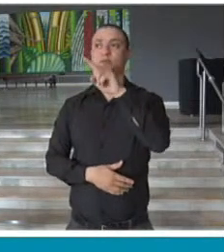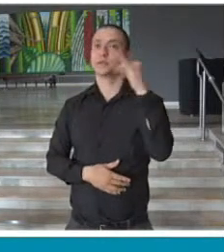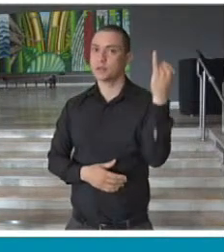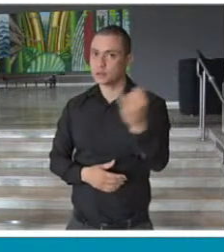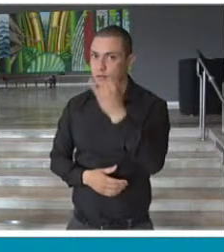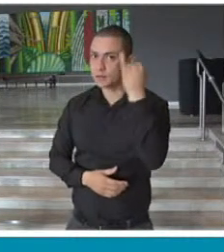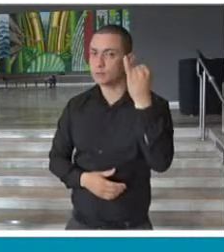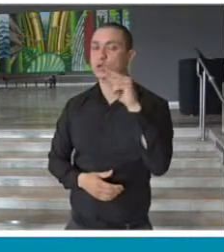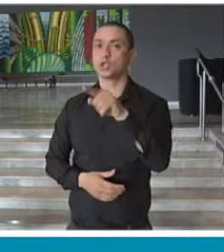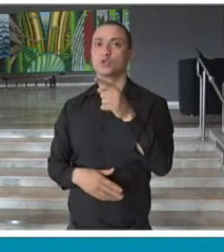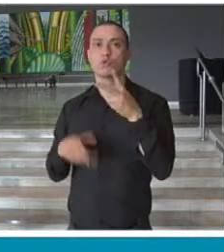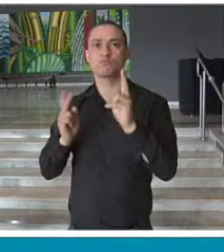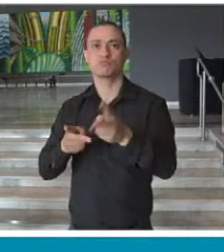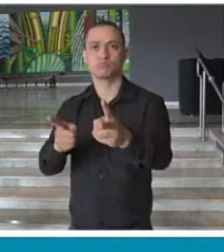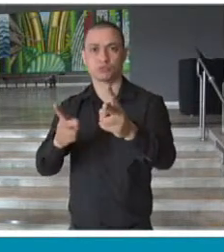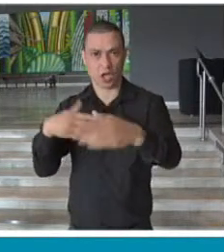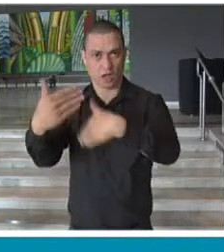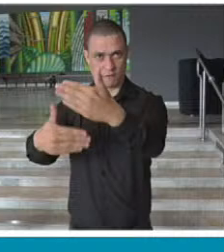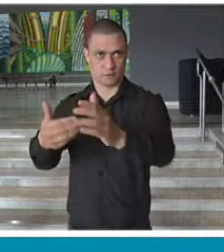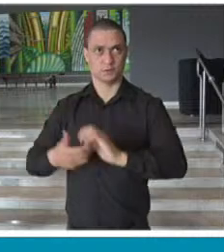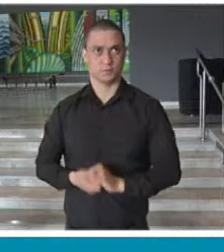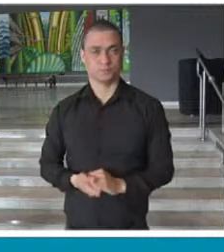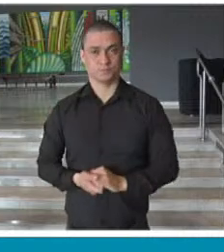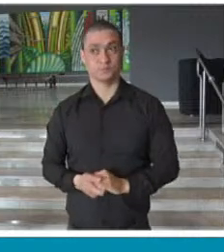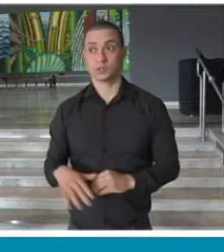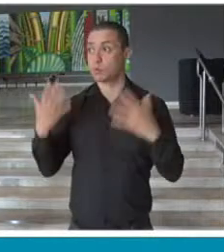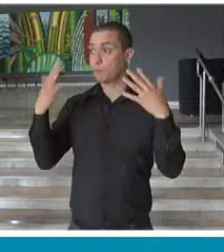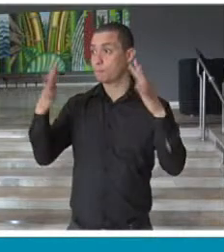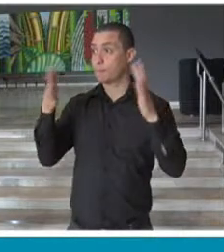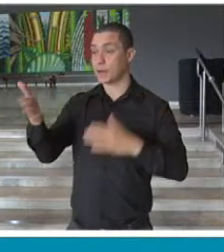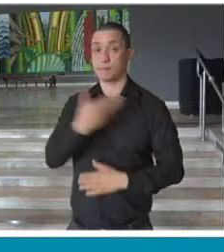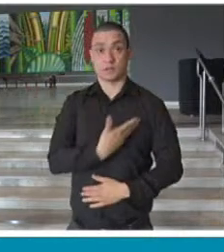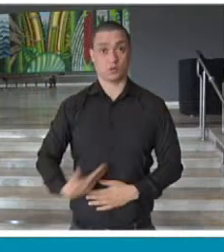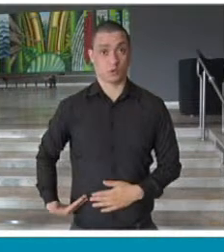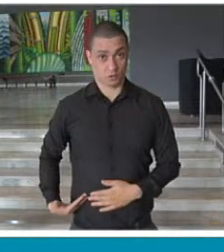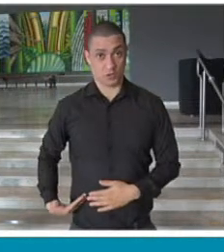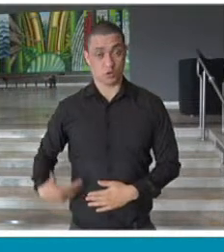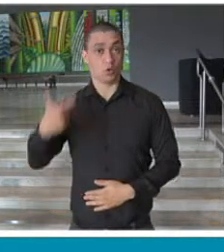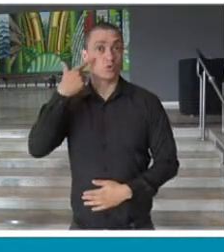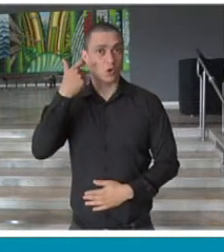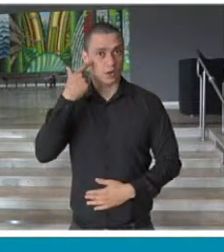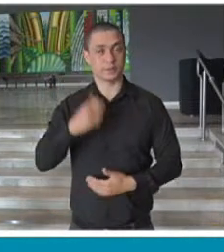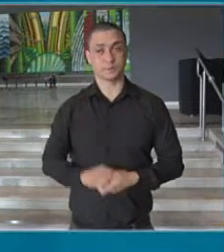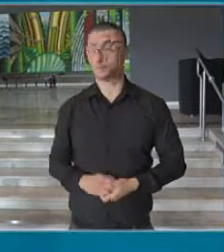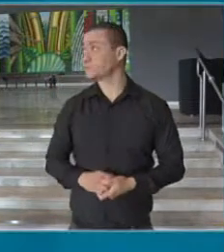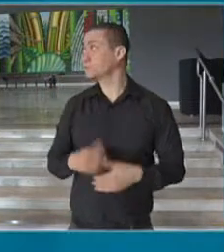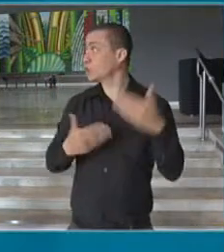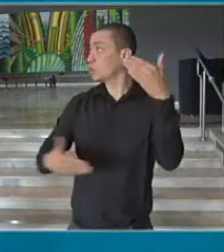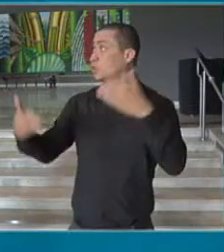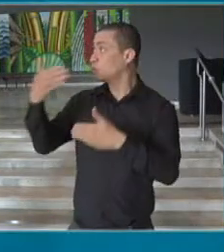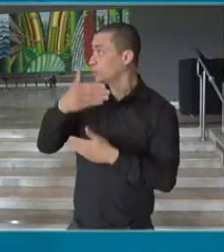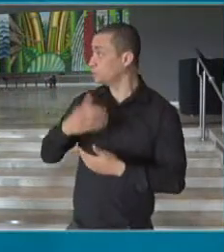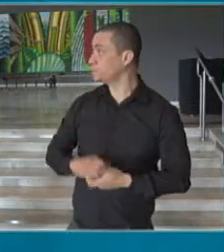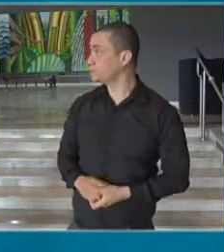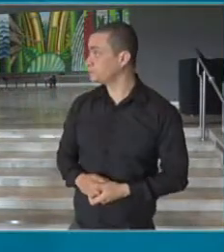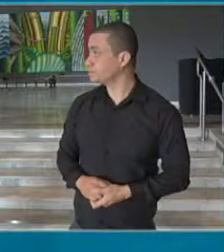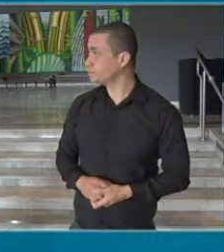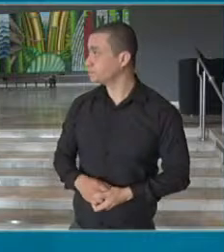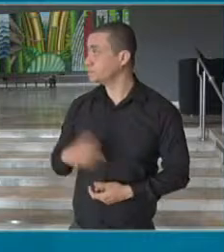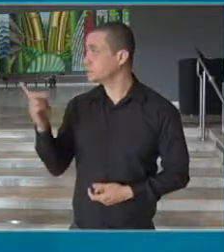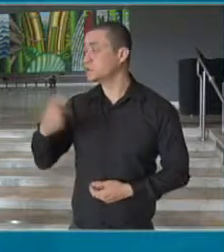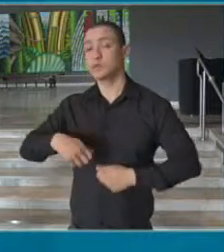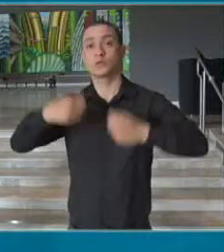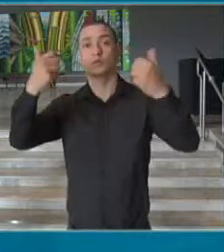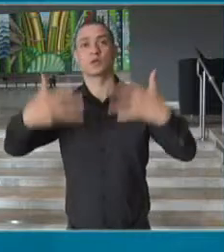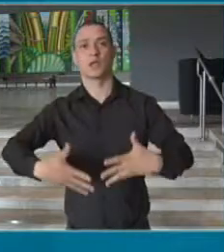tendo esses avanços. Parabéns, portanto, governador João Dória. Pode passar? Falando um pouco do